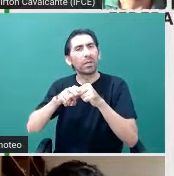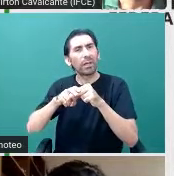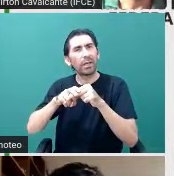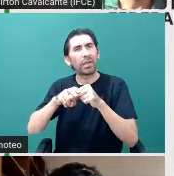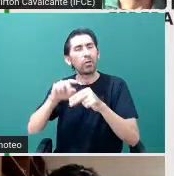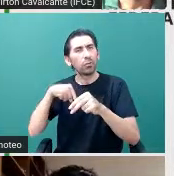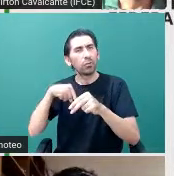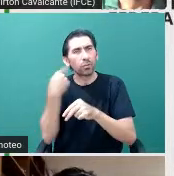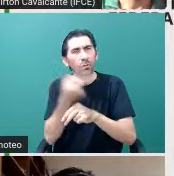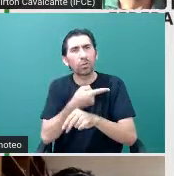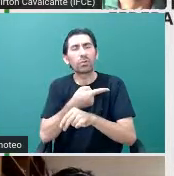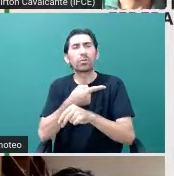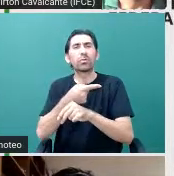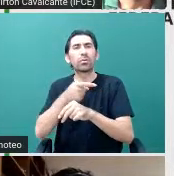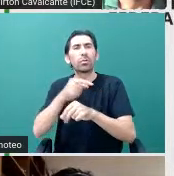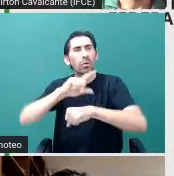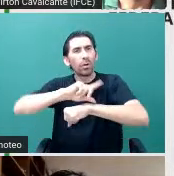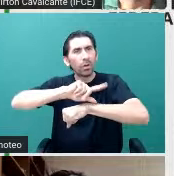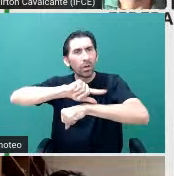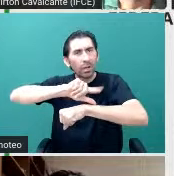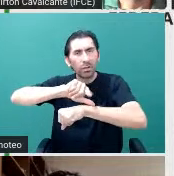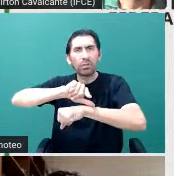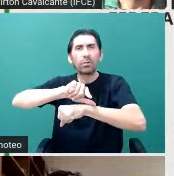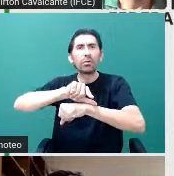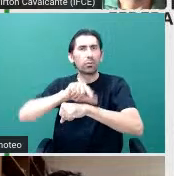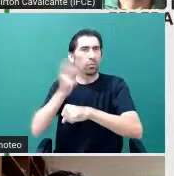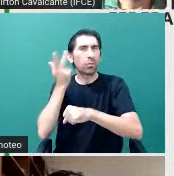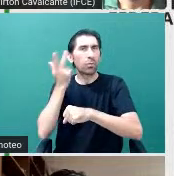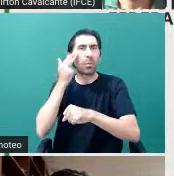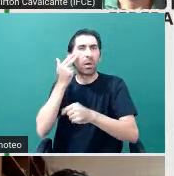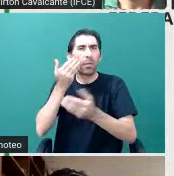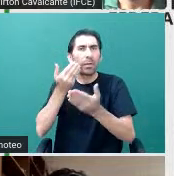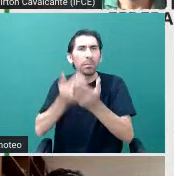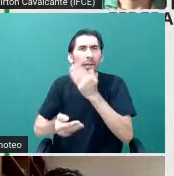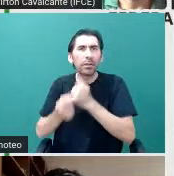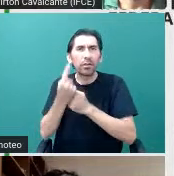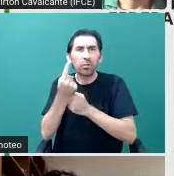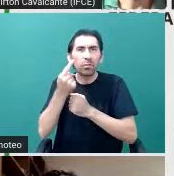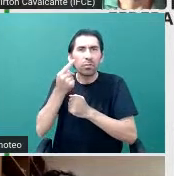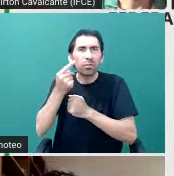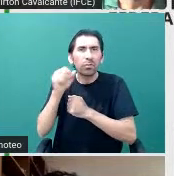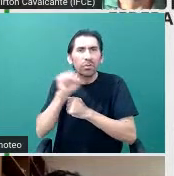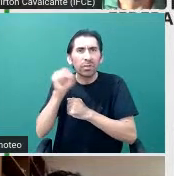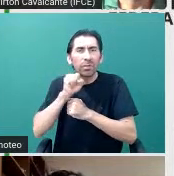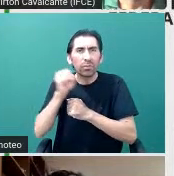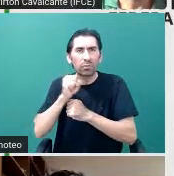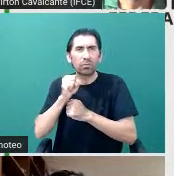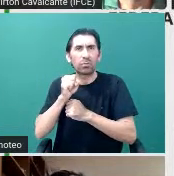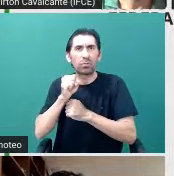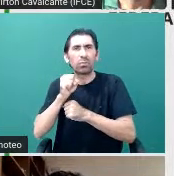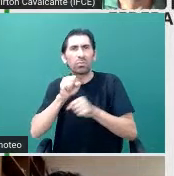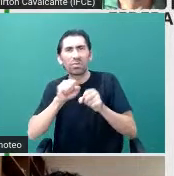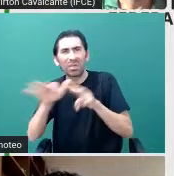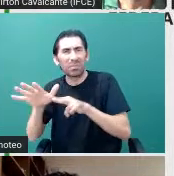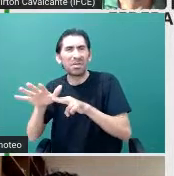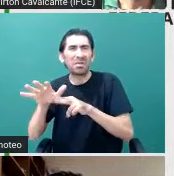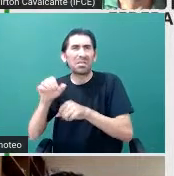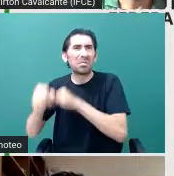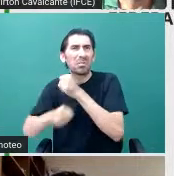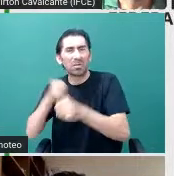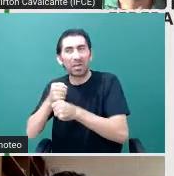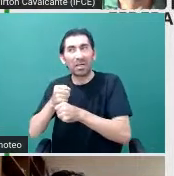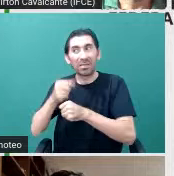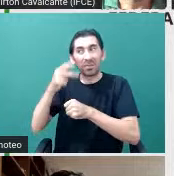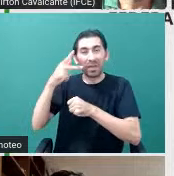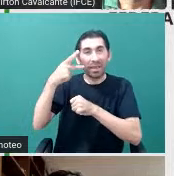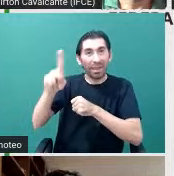muda, perde um segundo a cada semana ou a cada ano, essa estrela perde um segundo a